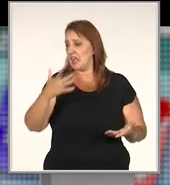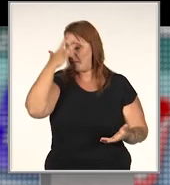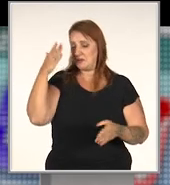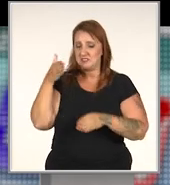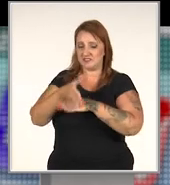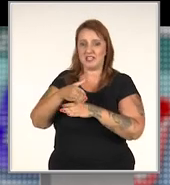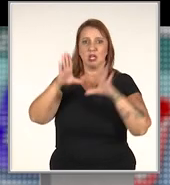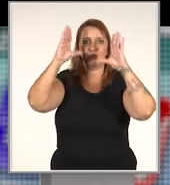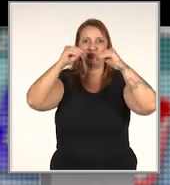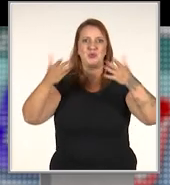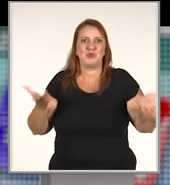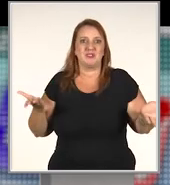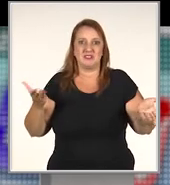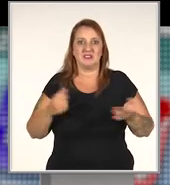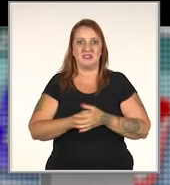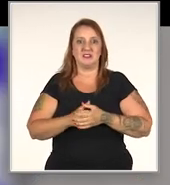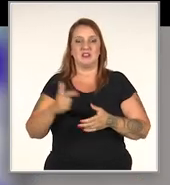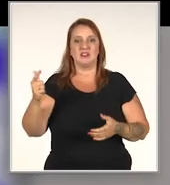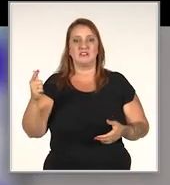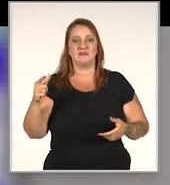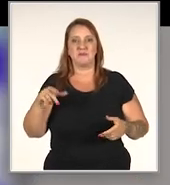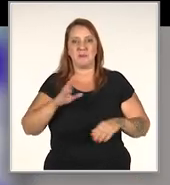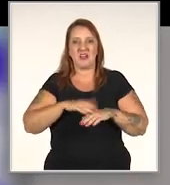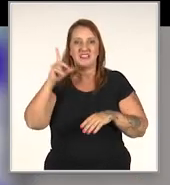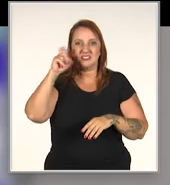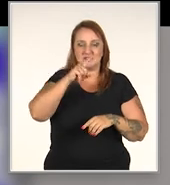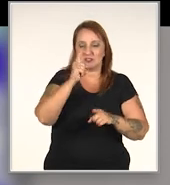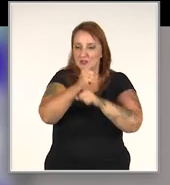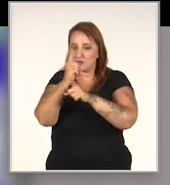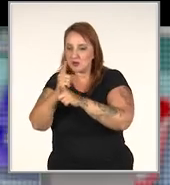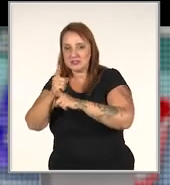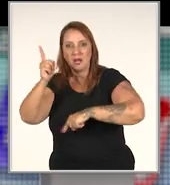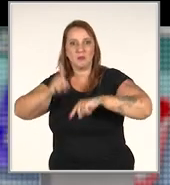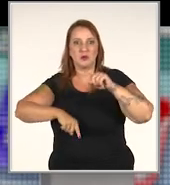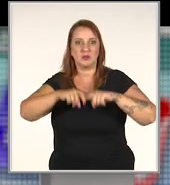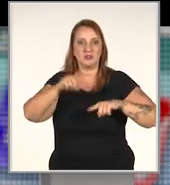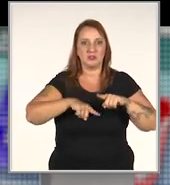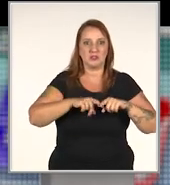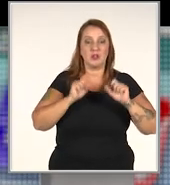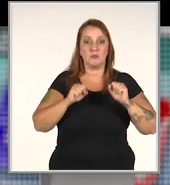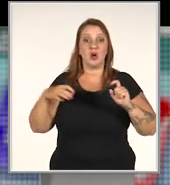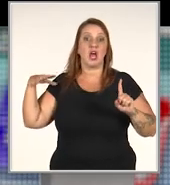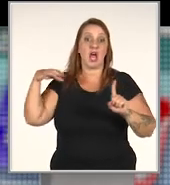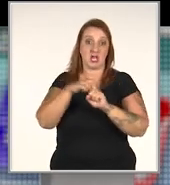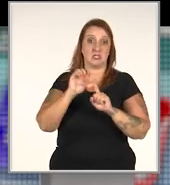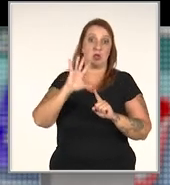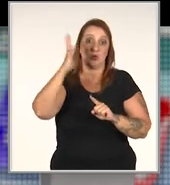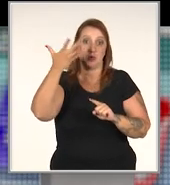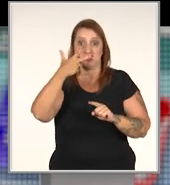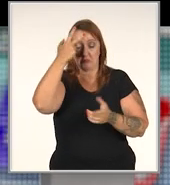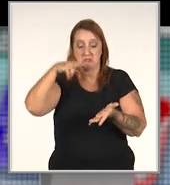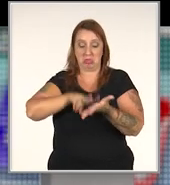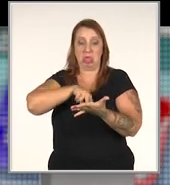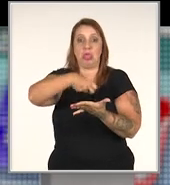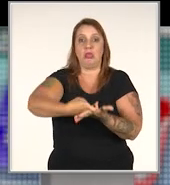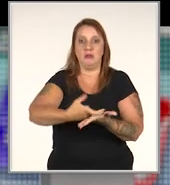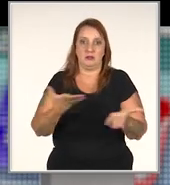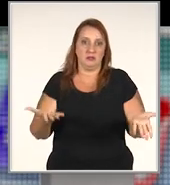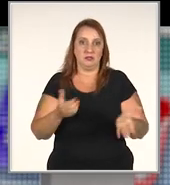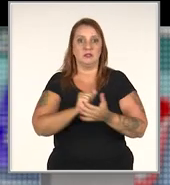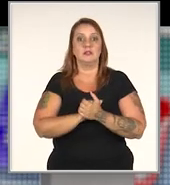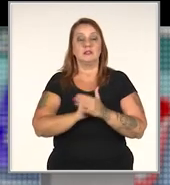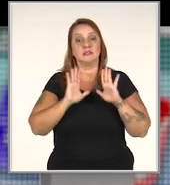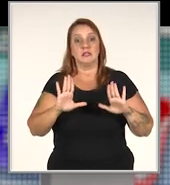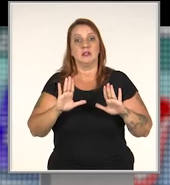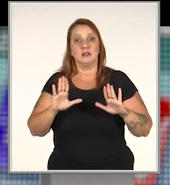Não é legal. clientes no escuro. Fica uma coisa muito mais difícil de localizar os produtos, pode gerar acidente, a pessoa pode tropeçar,